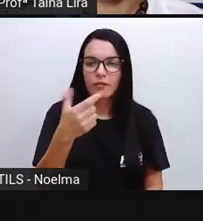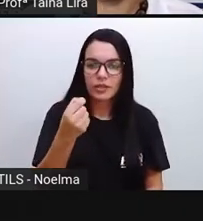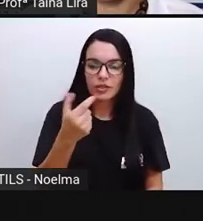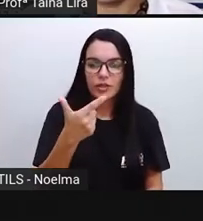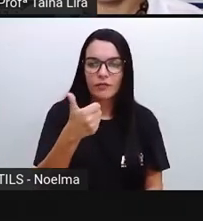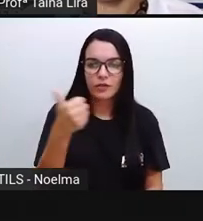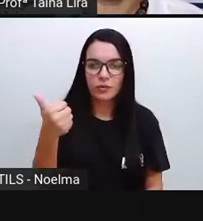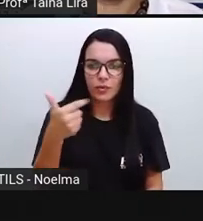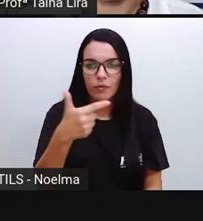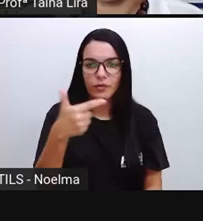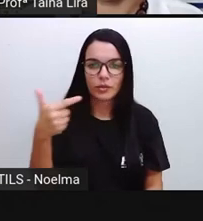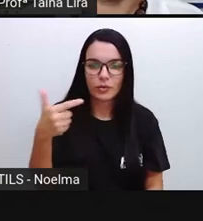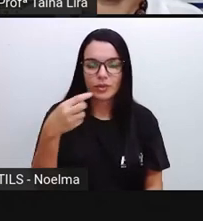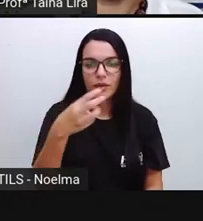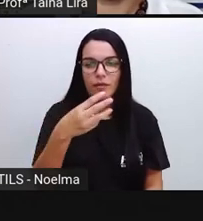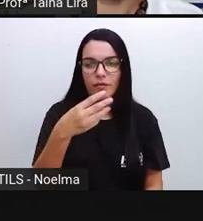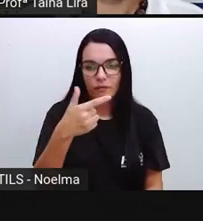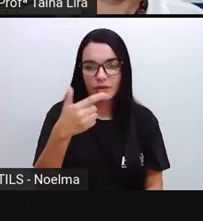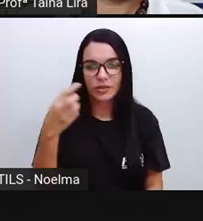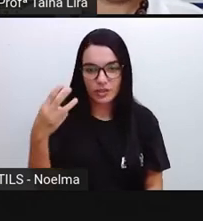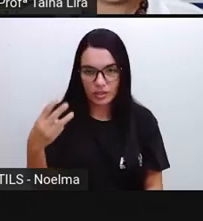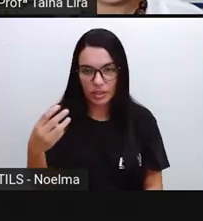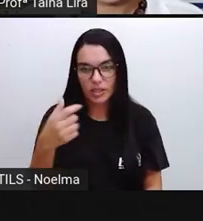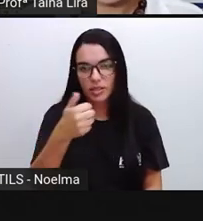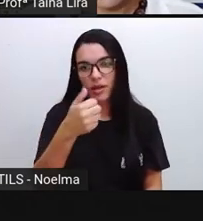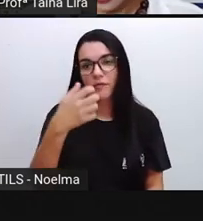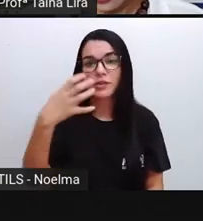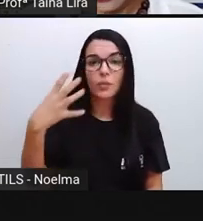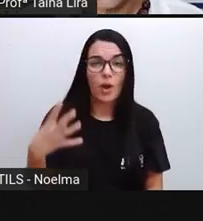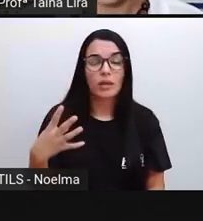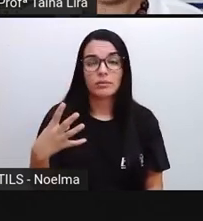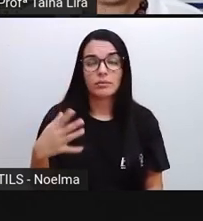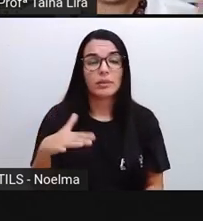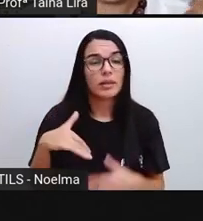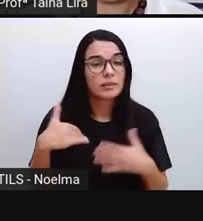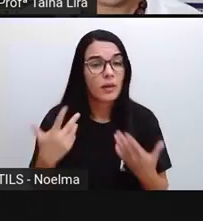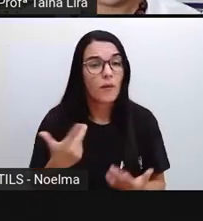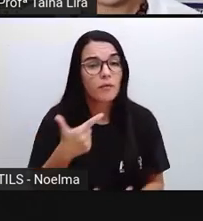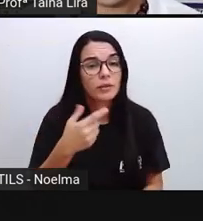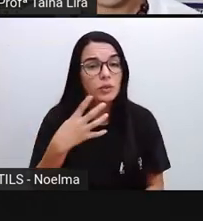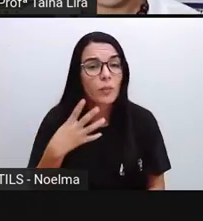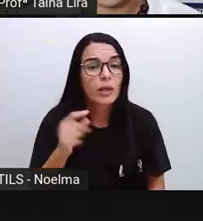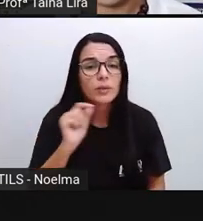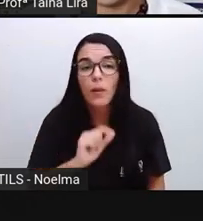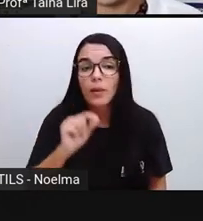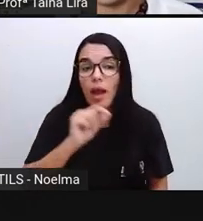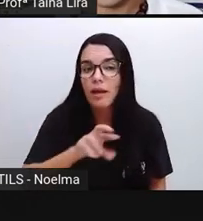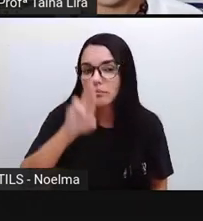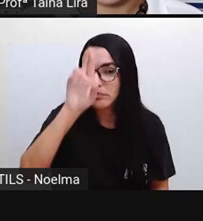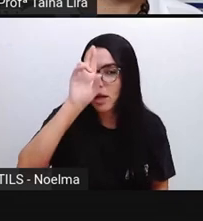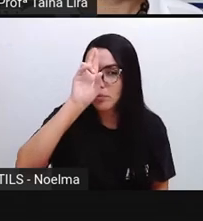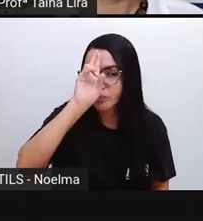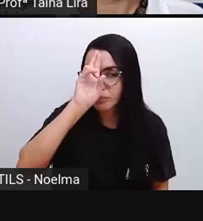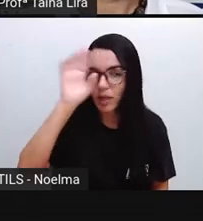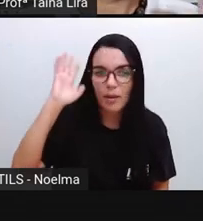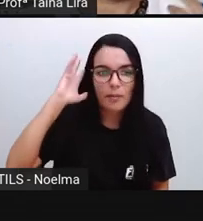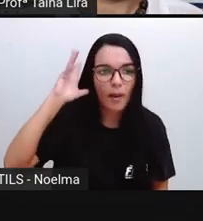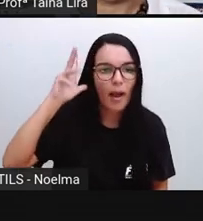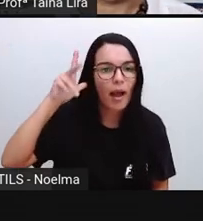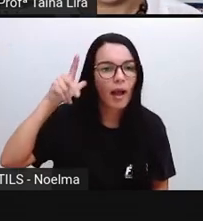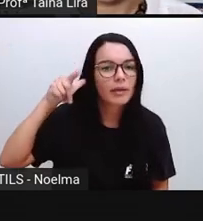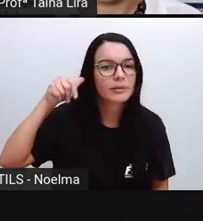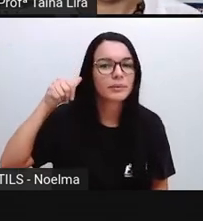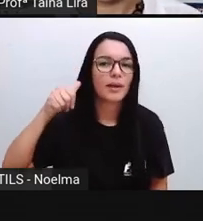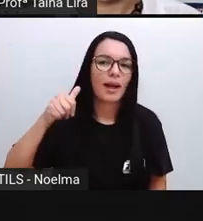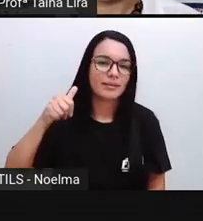vinte, vinte e um, vinte e dois, vinte e três e vinte e quatro. Vinte e quatro horas. Nós sabemos que é